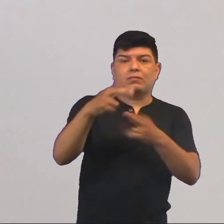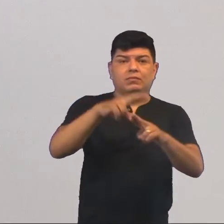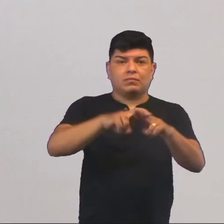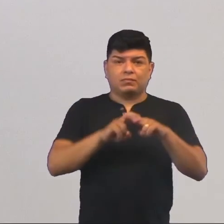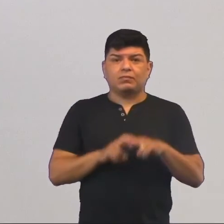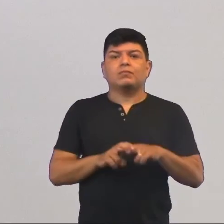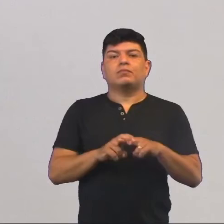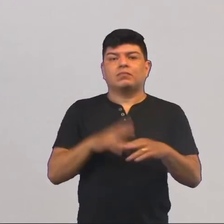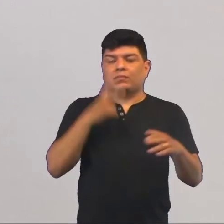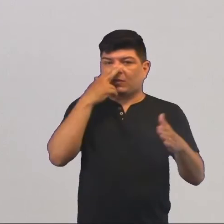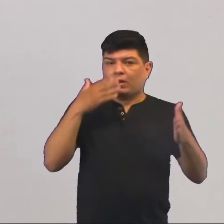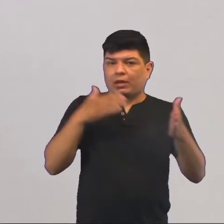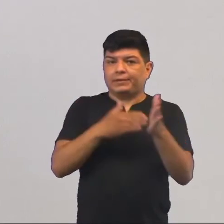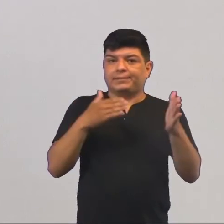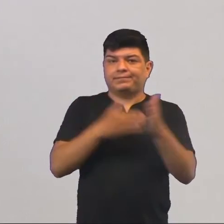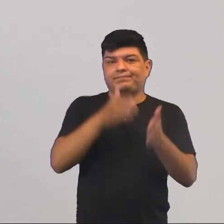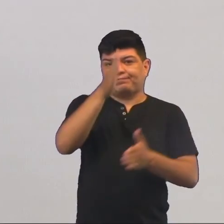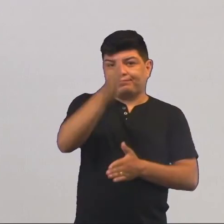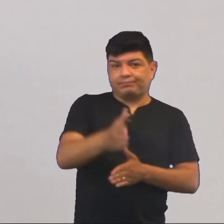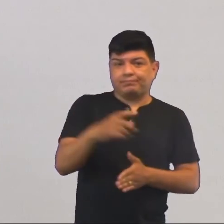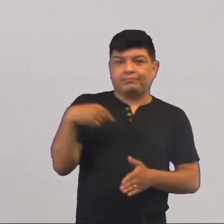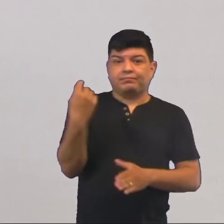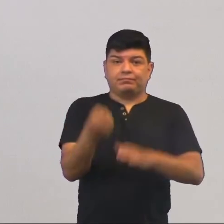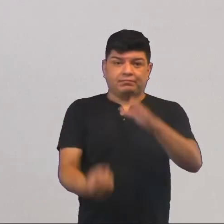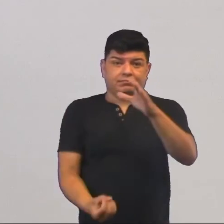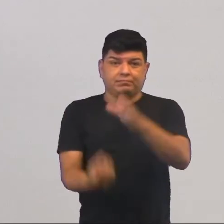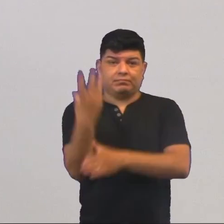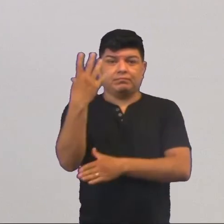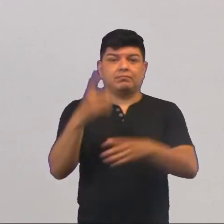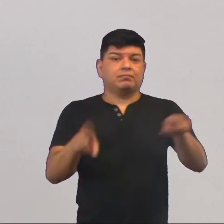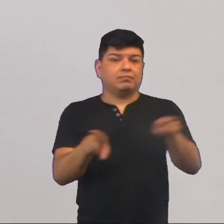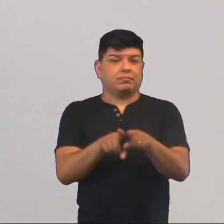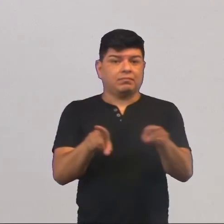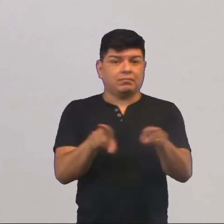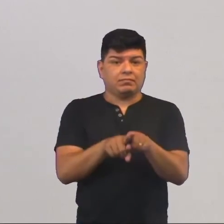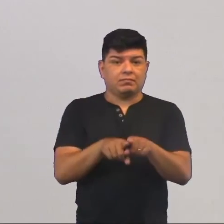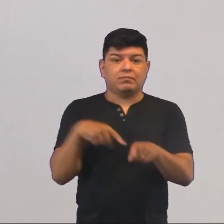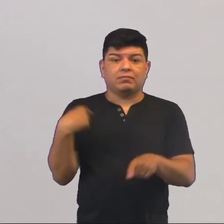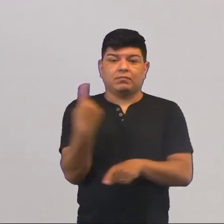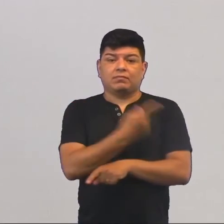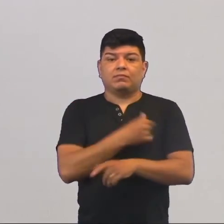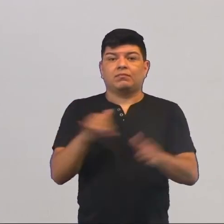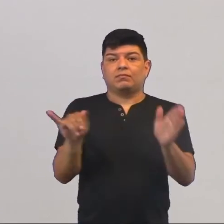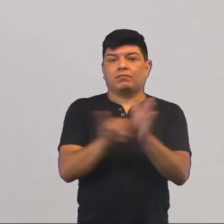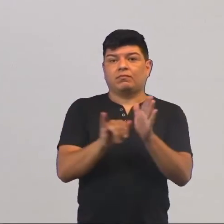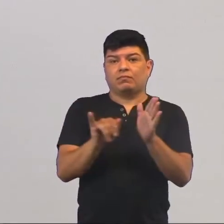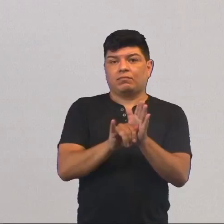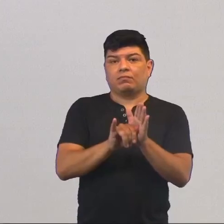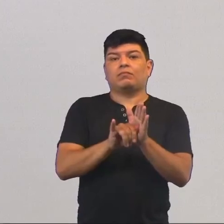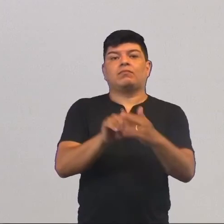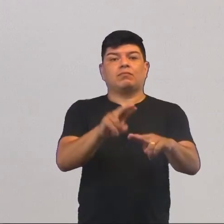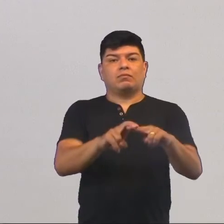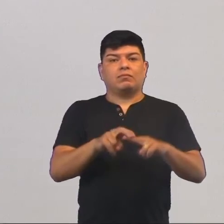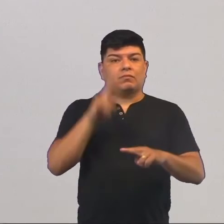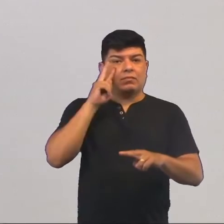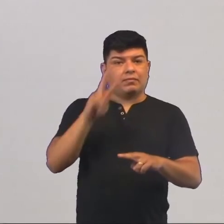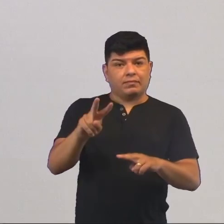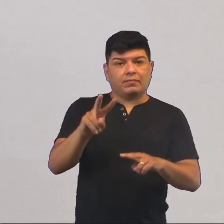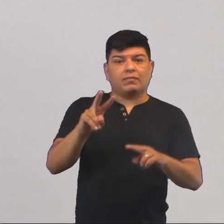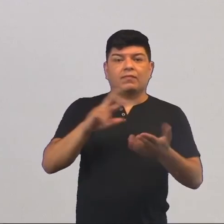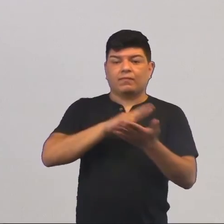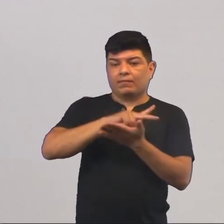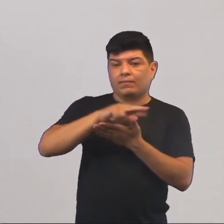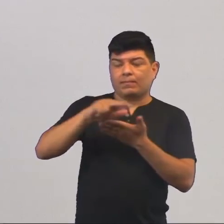Isso interfere direto na formação, inclusive, da nossa identidade nacional. Você vê aí